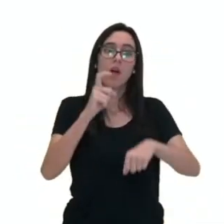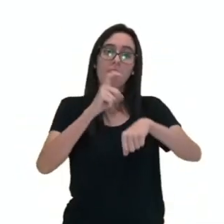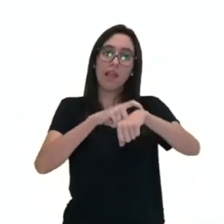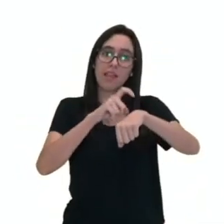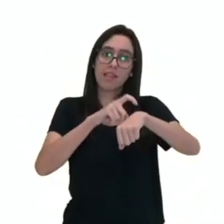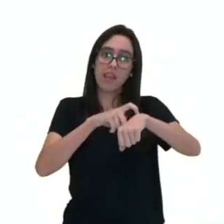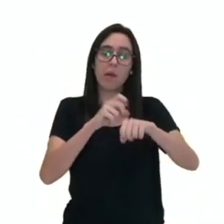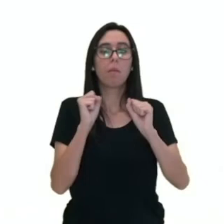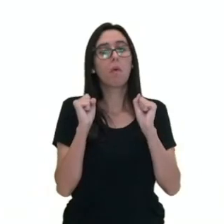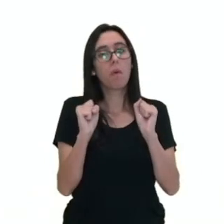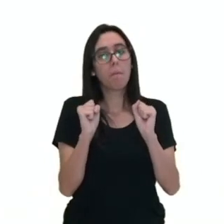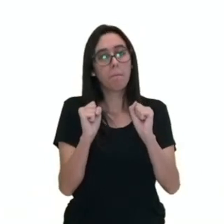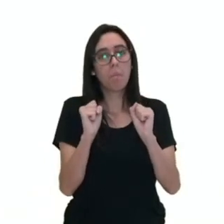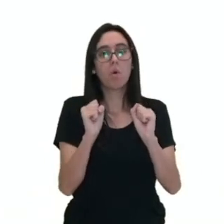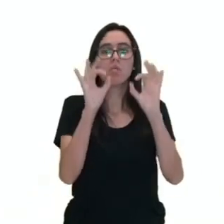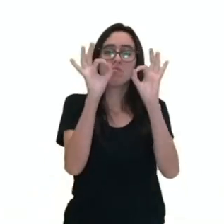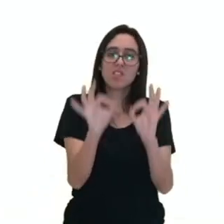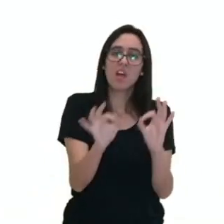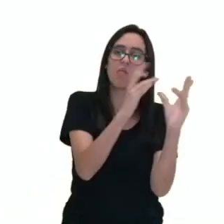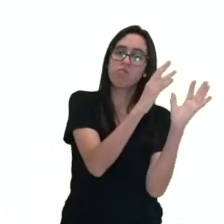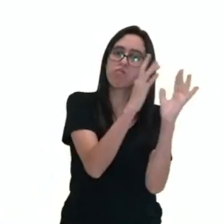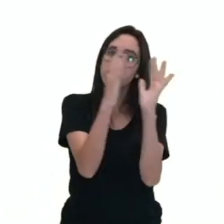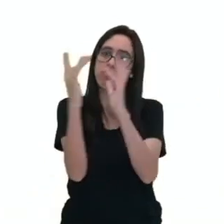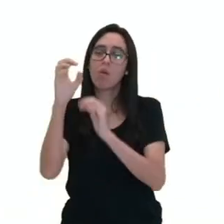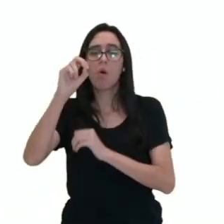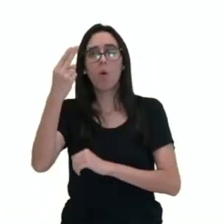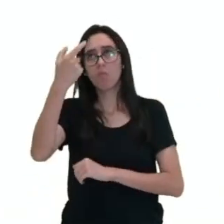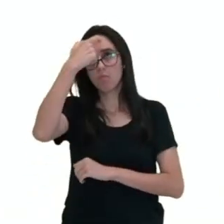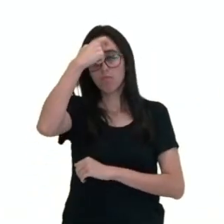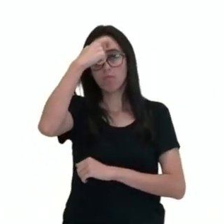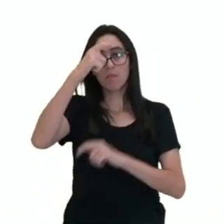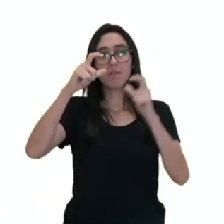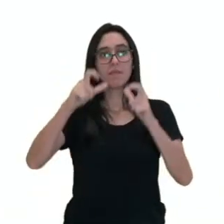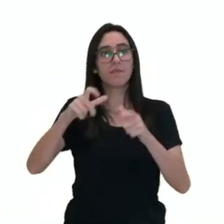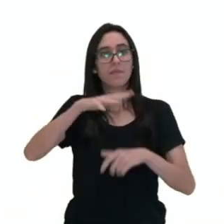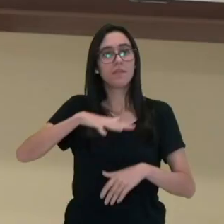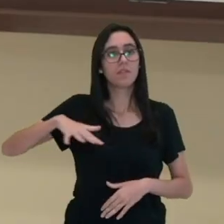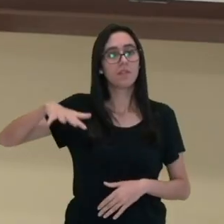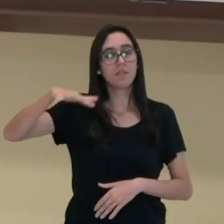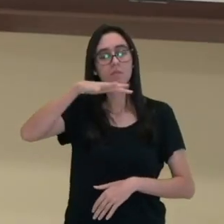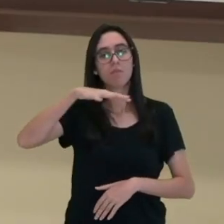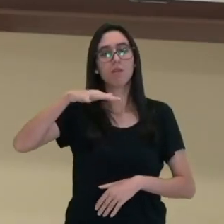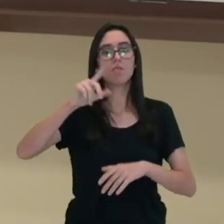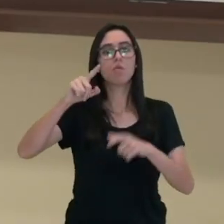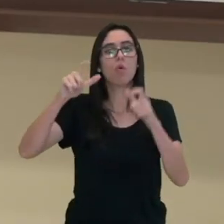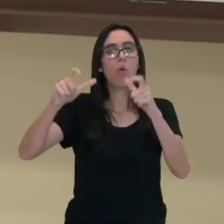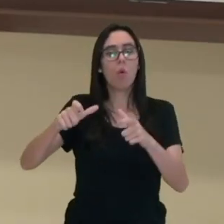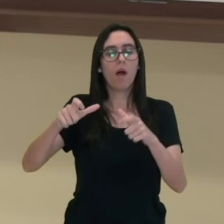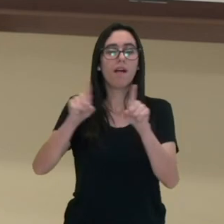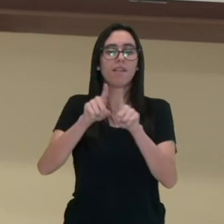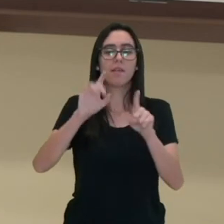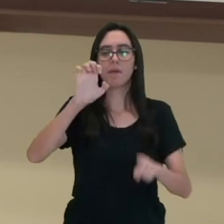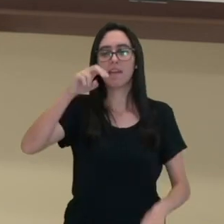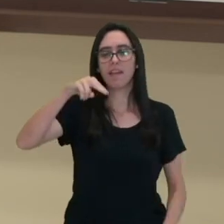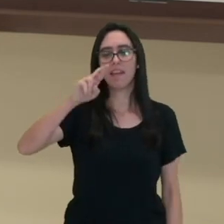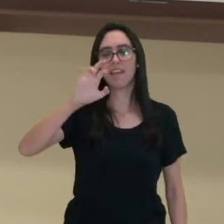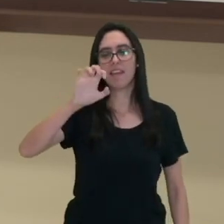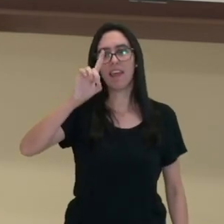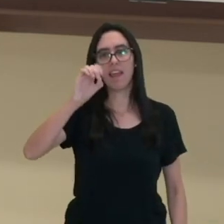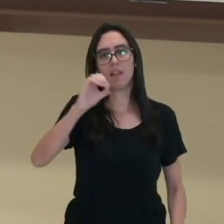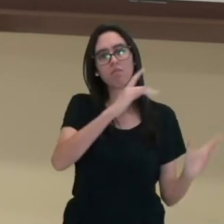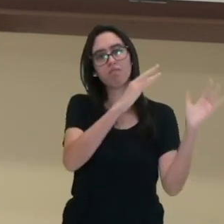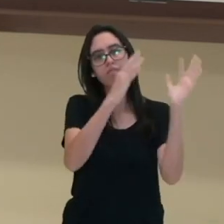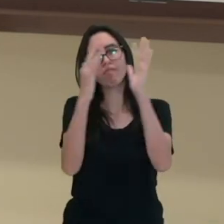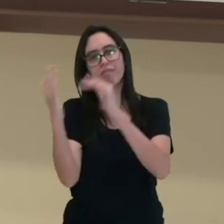o cronológico ou psicológico, o espaço, o lugar onde os fatos acontecem e o enredo, que é a sucessão de fatos que estruturam a